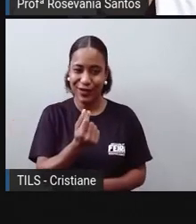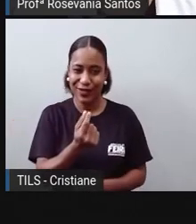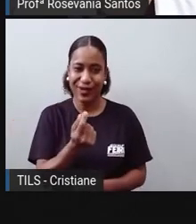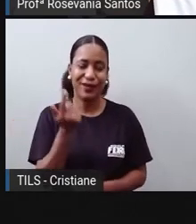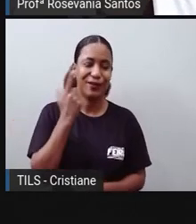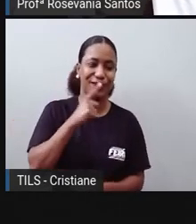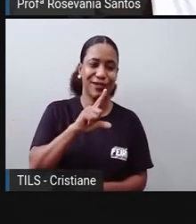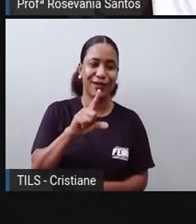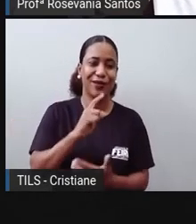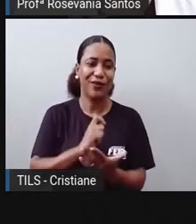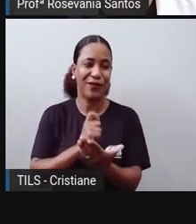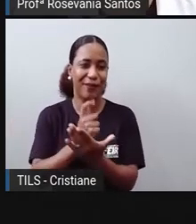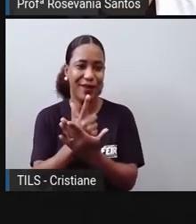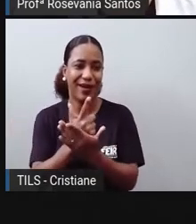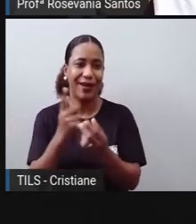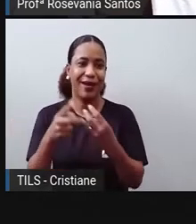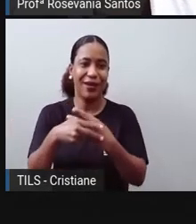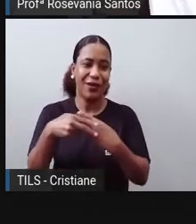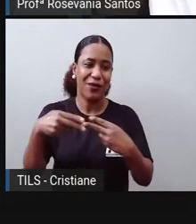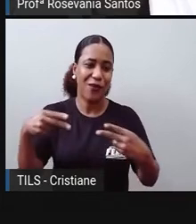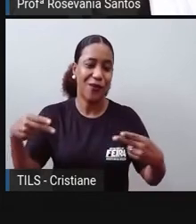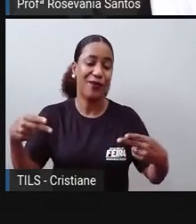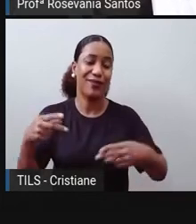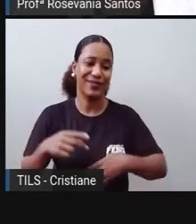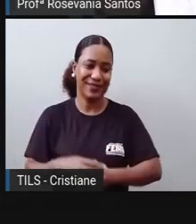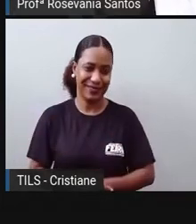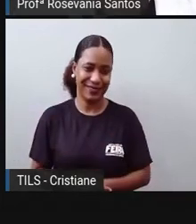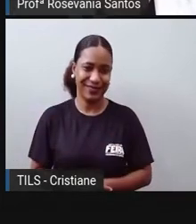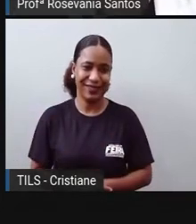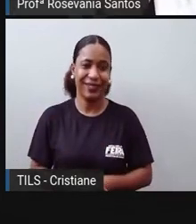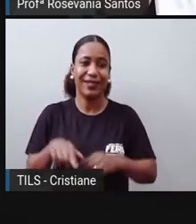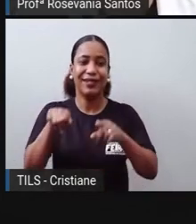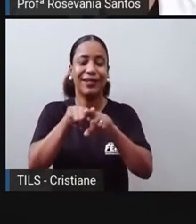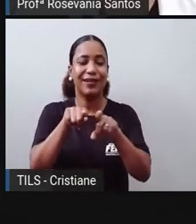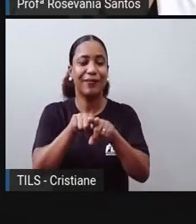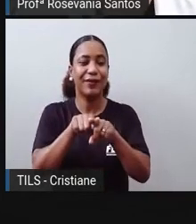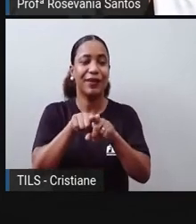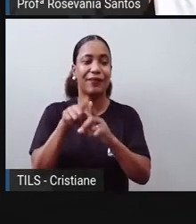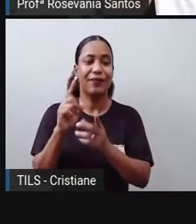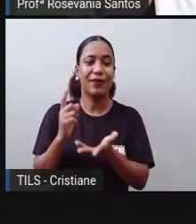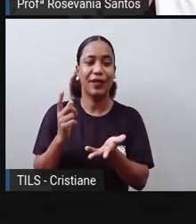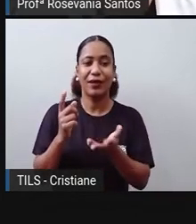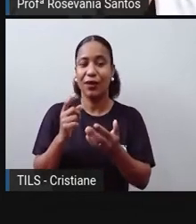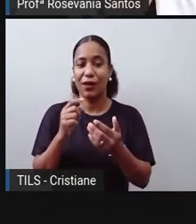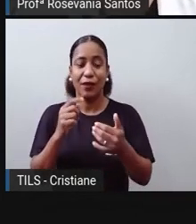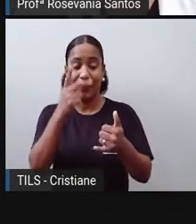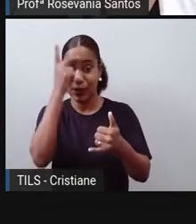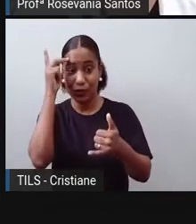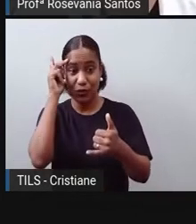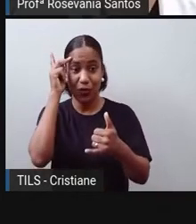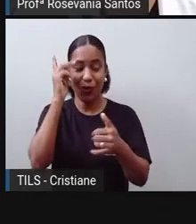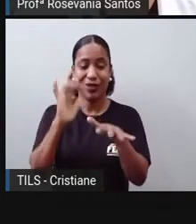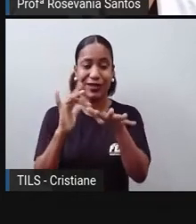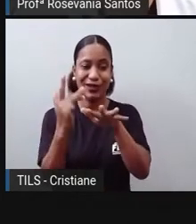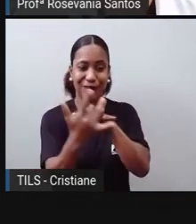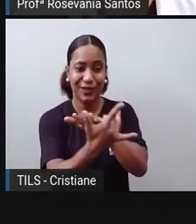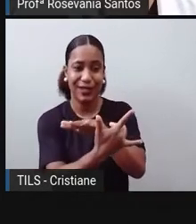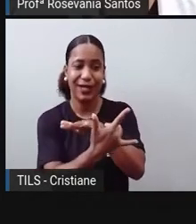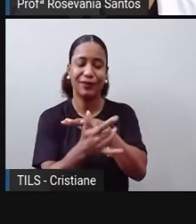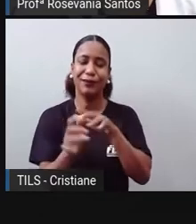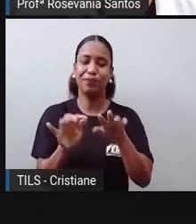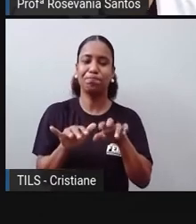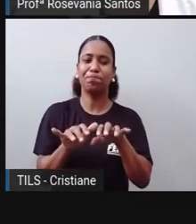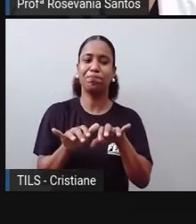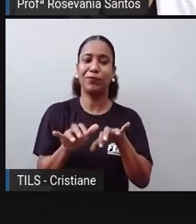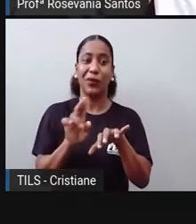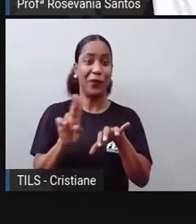questões de compra e venda de mercadorias, para você encontrar rapidamente a outra pessoa, mas que precisa, né, antes